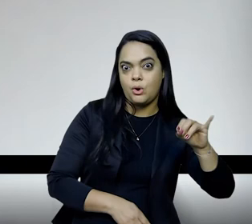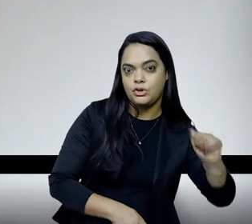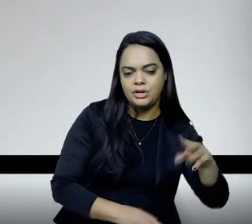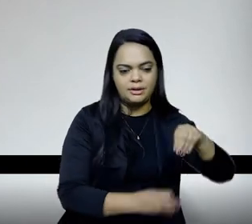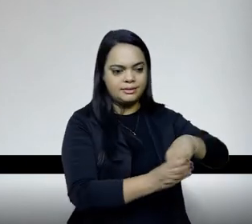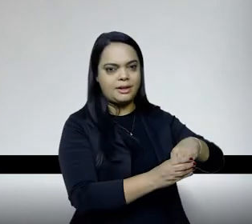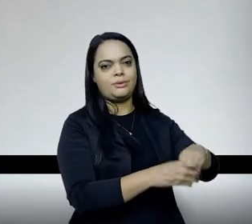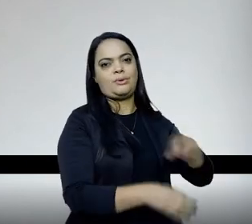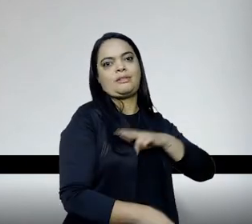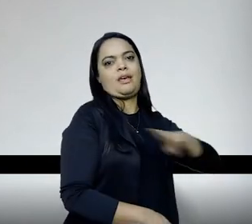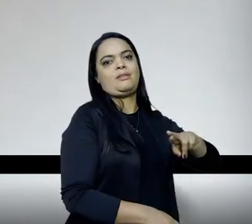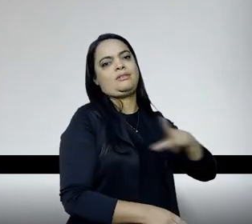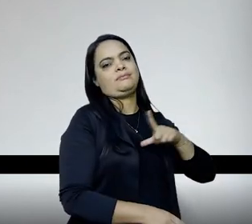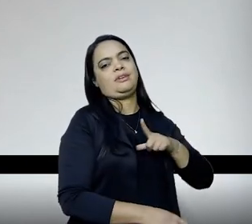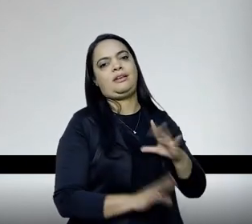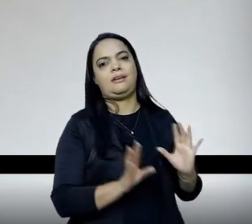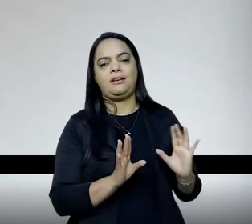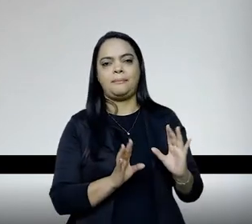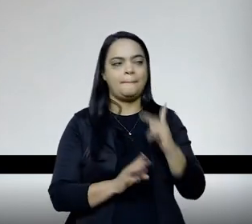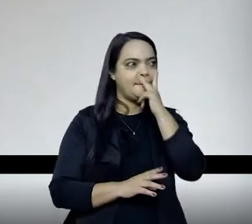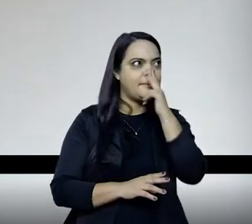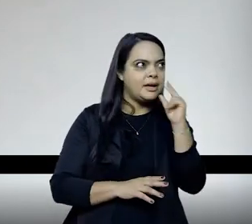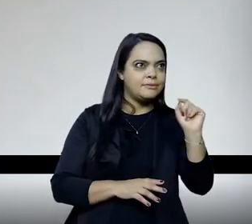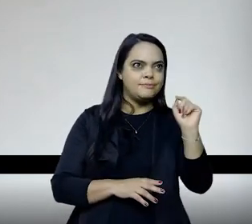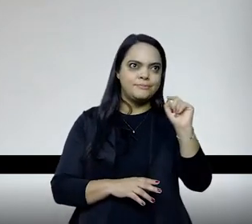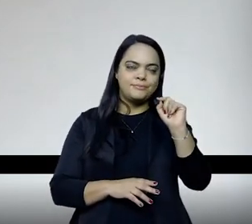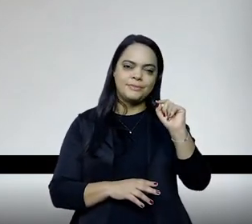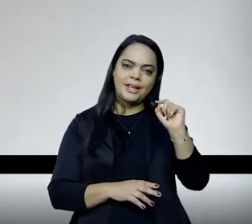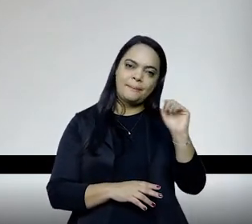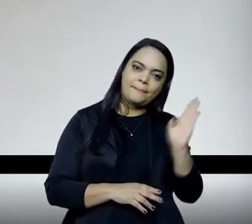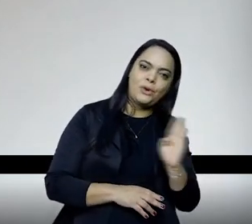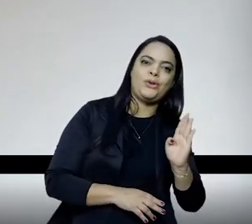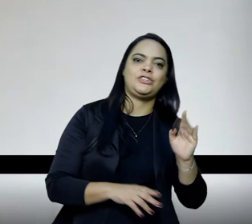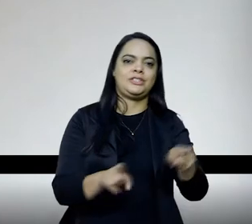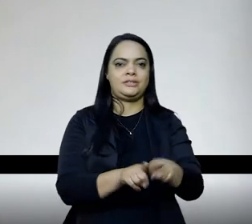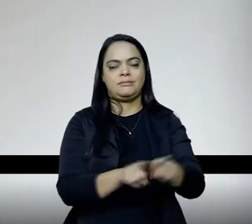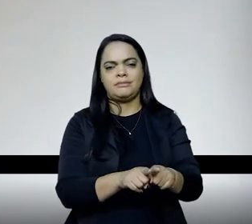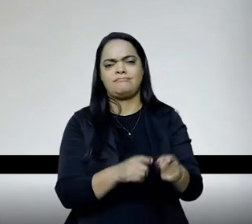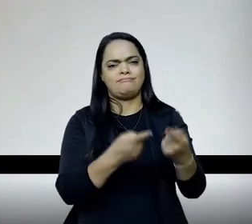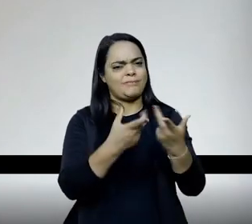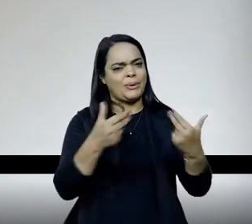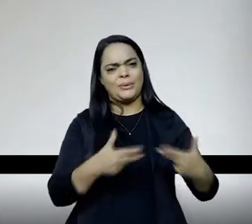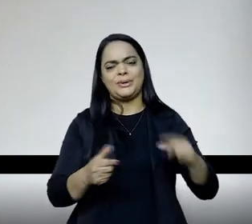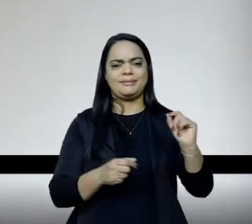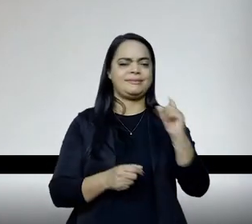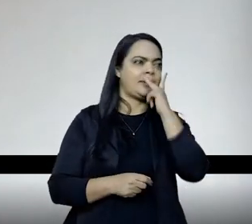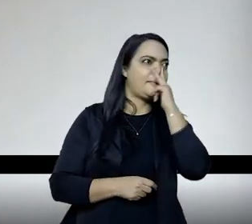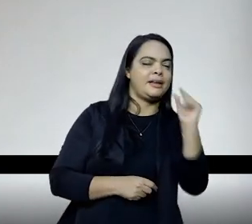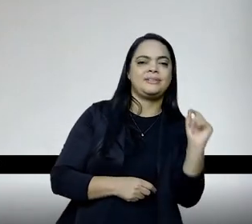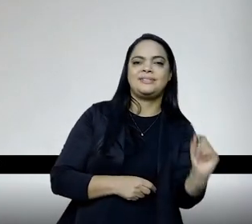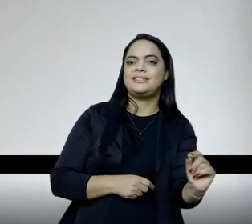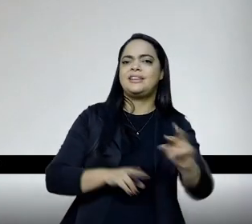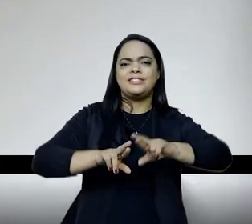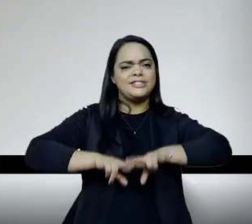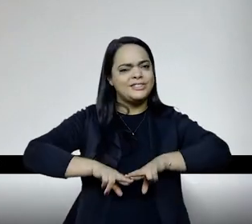fortemente impregnada de uma religiosidade, de uma noção biológica do cuidado, uma série de coisas que é